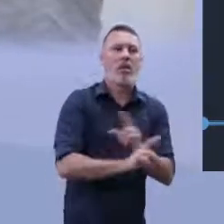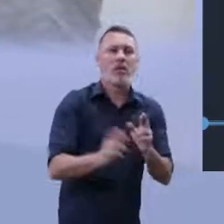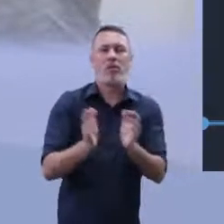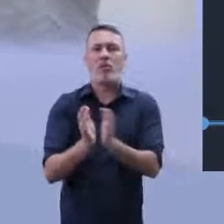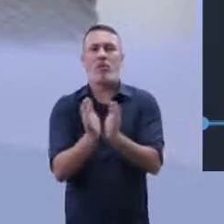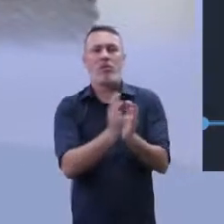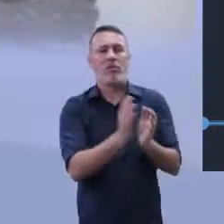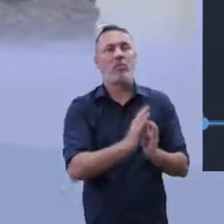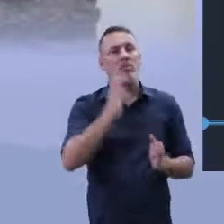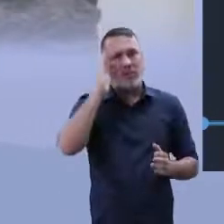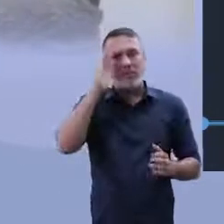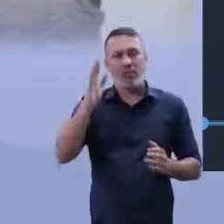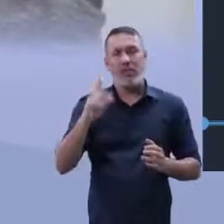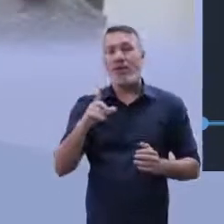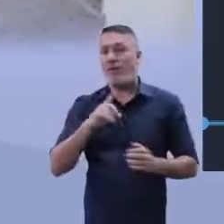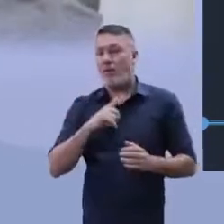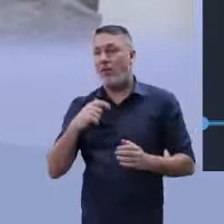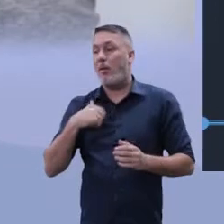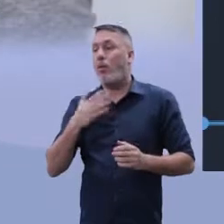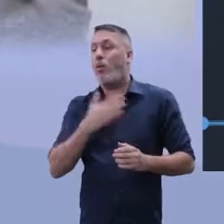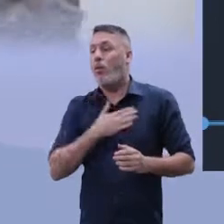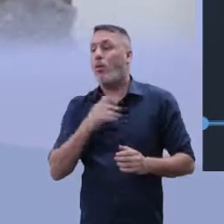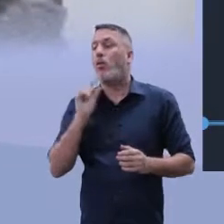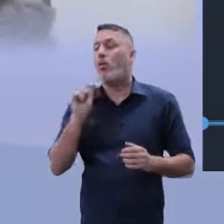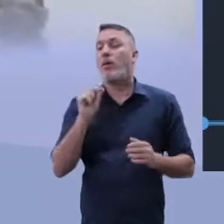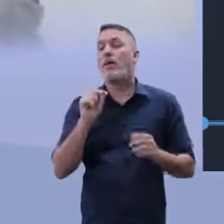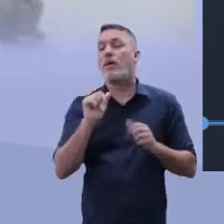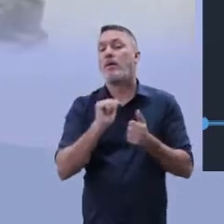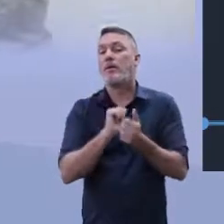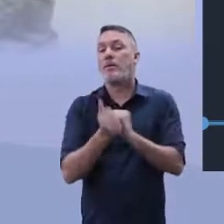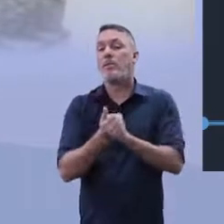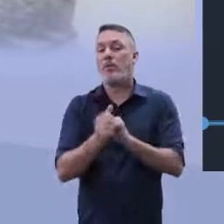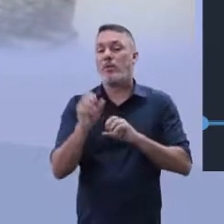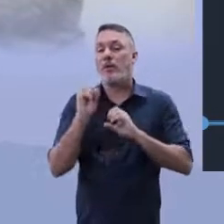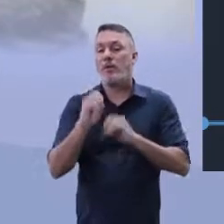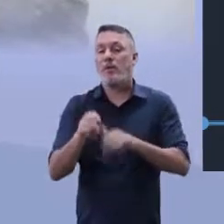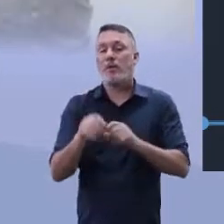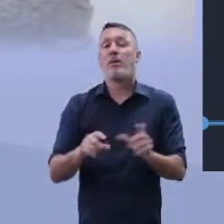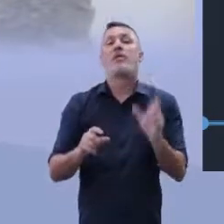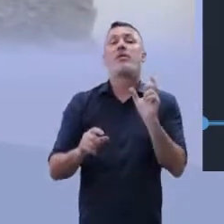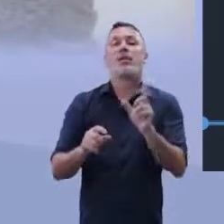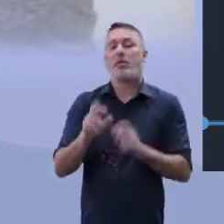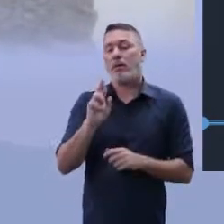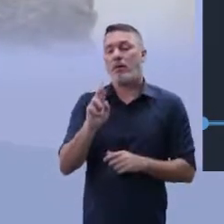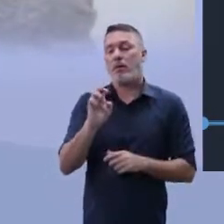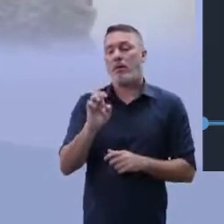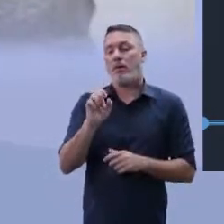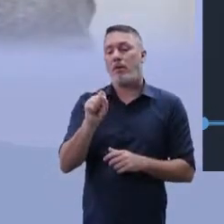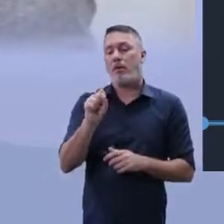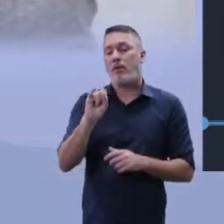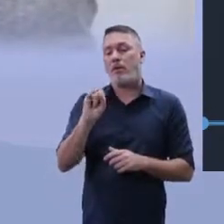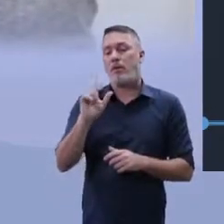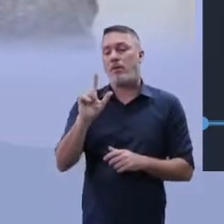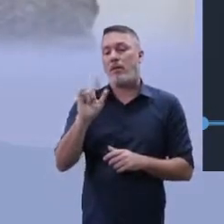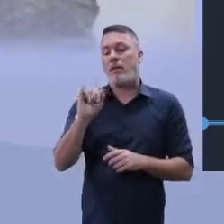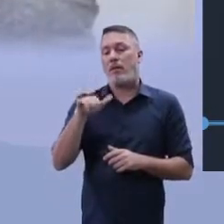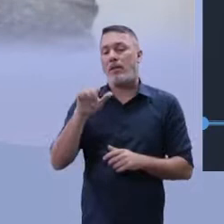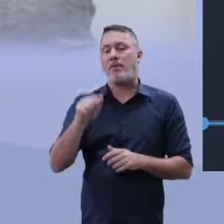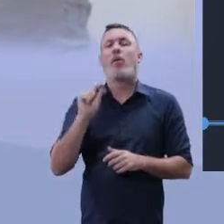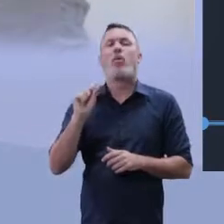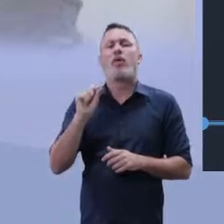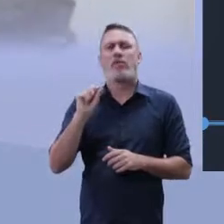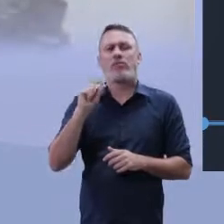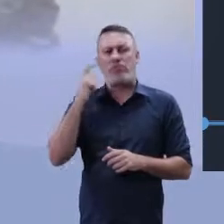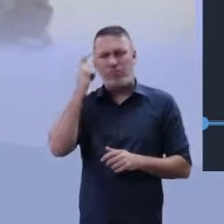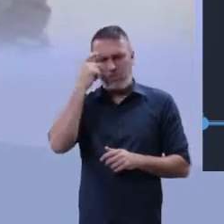principalmente à universidade. Eu gosto muito do termo de resiliência, o esporte ensina a ser resiliente. O esporte ensina a